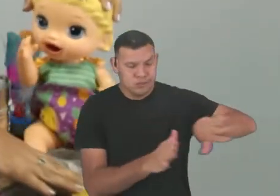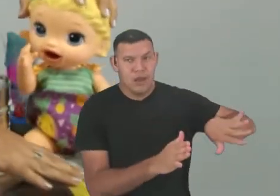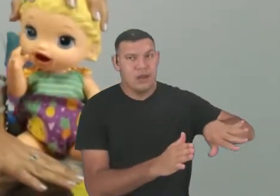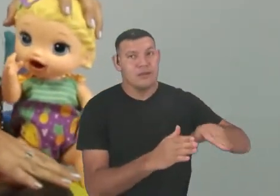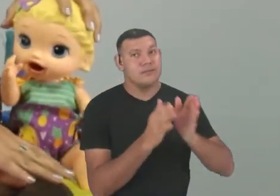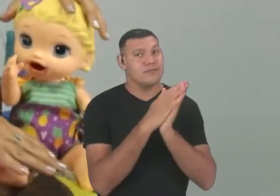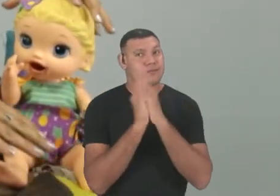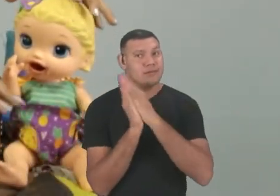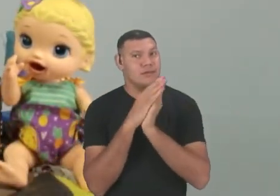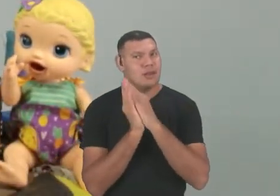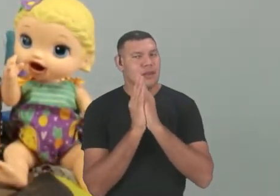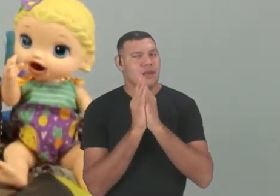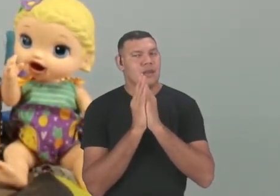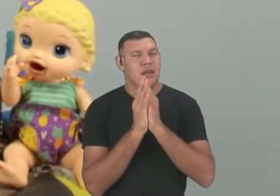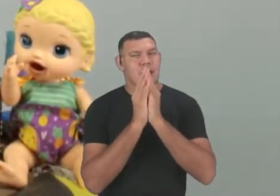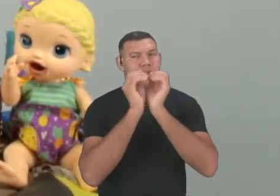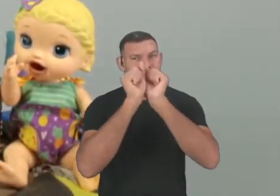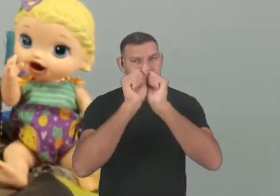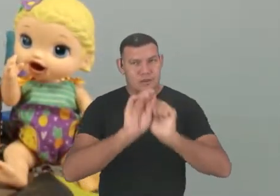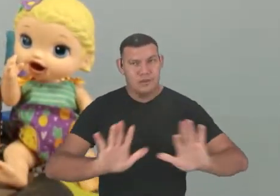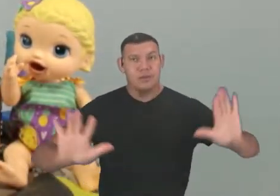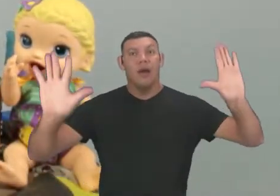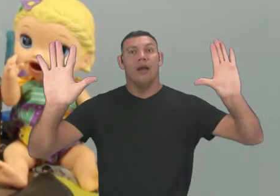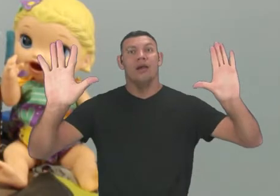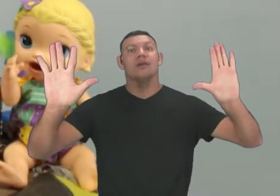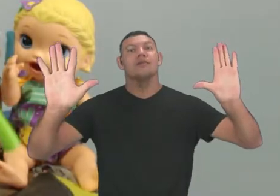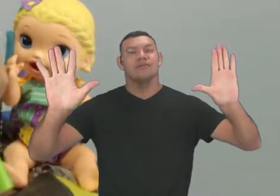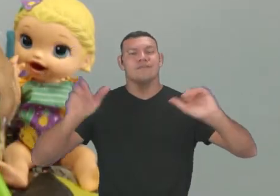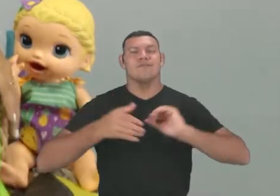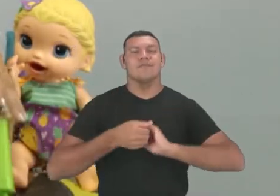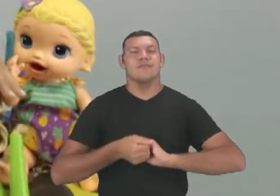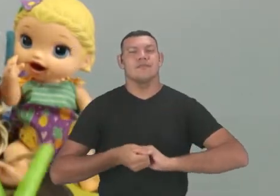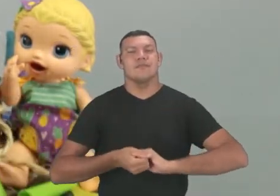para o lado, para que não nos atrapalhe.